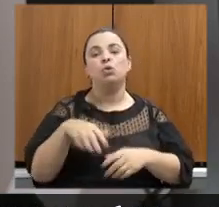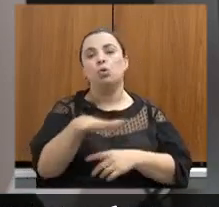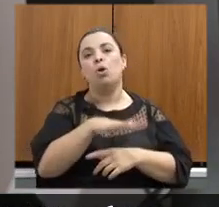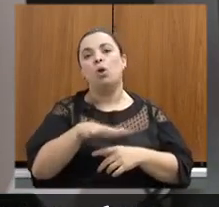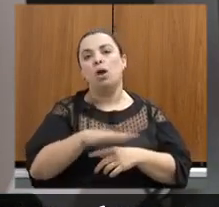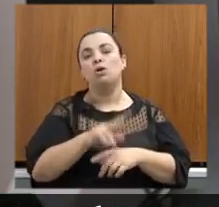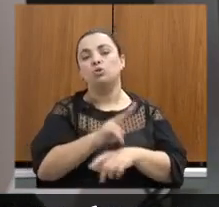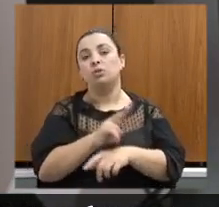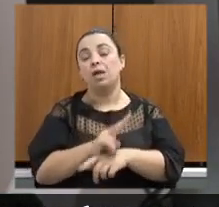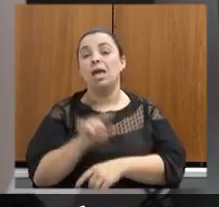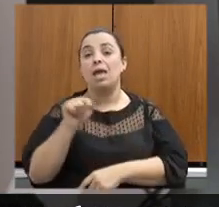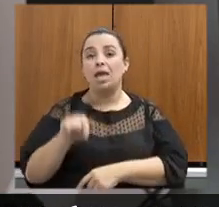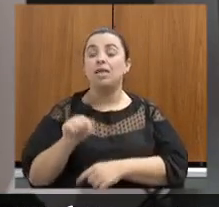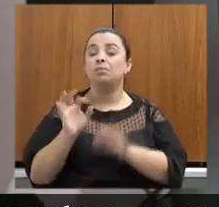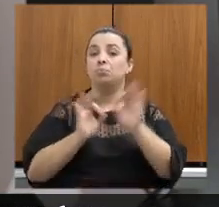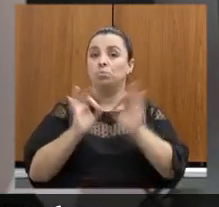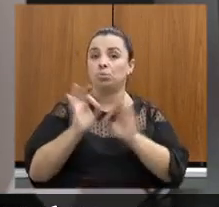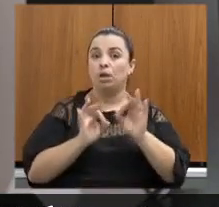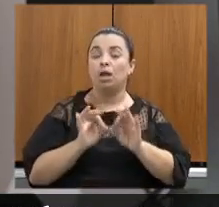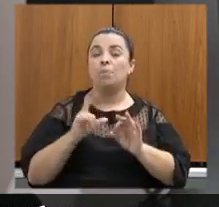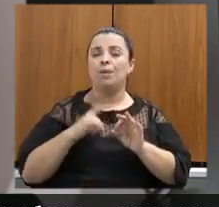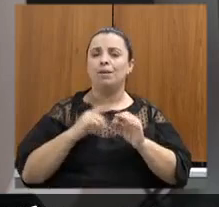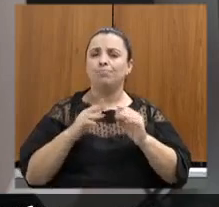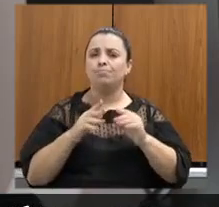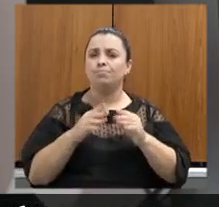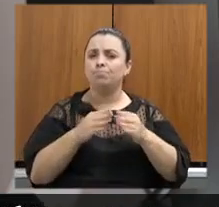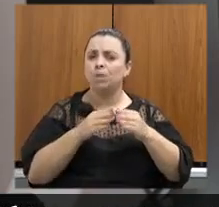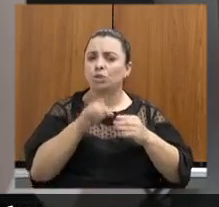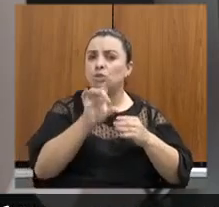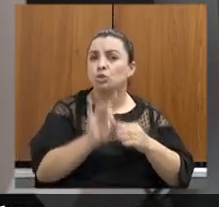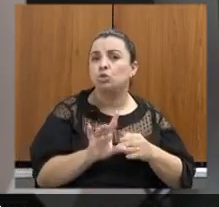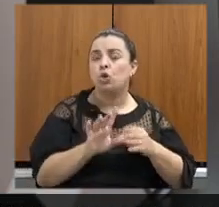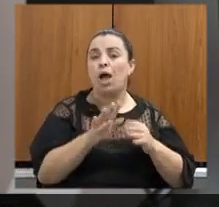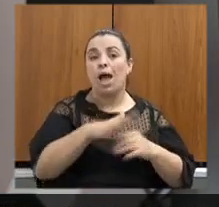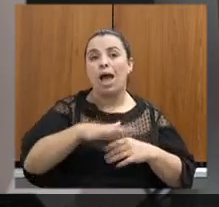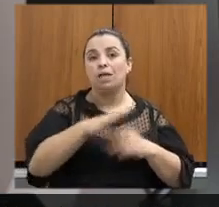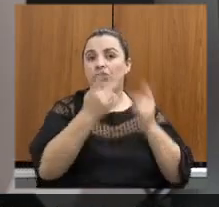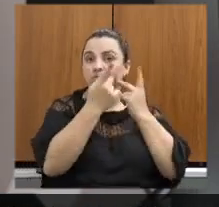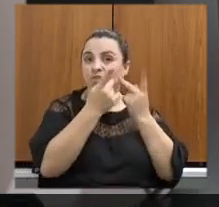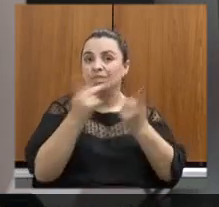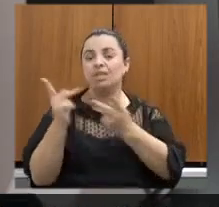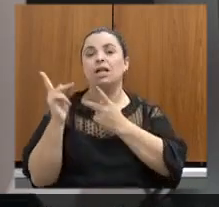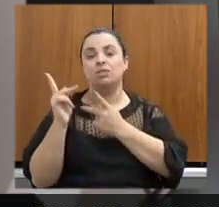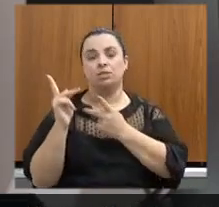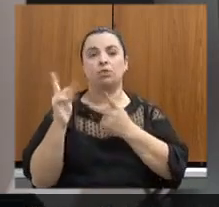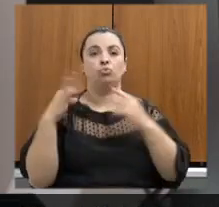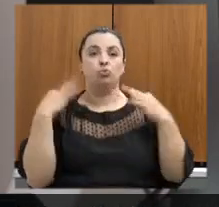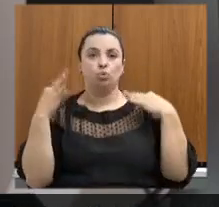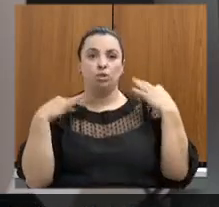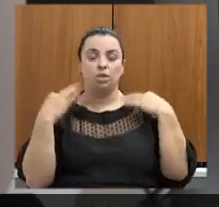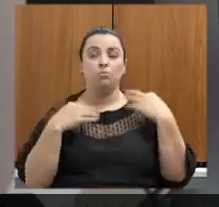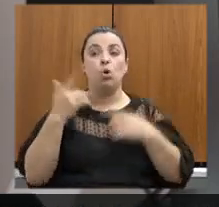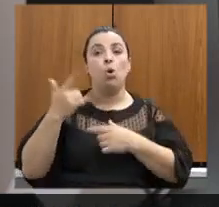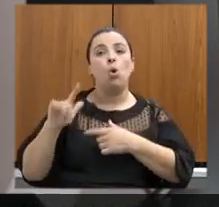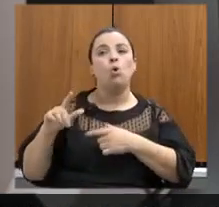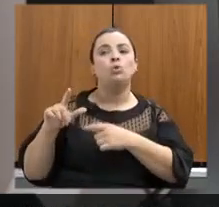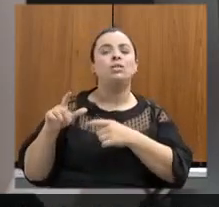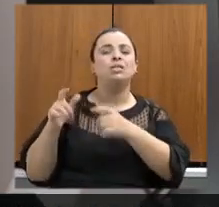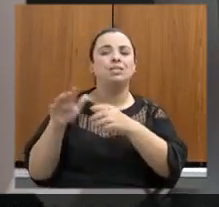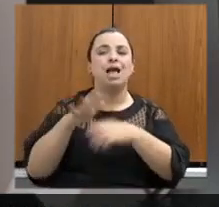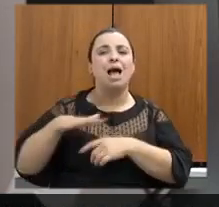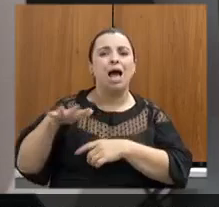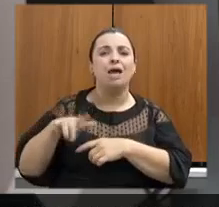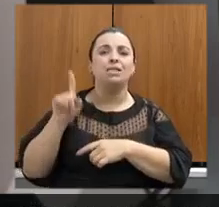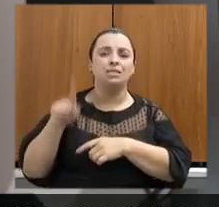Programa de Concessão se restringe às áreas de visitação pública. As demais áreas continuam sob responsabilidade do Instituto Estadual de Florestas.